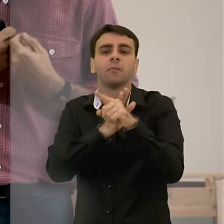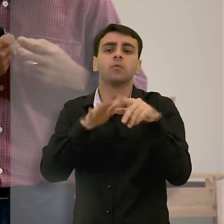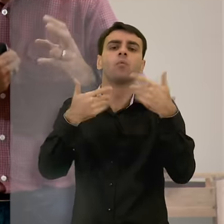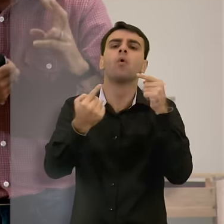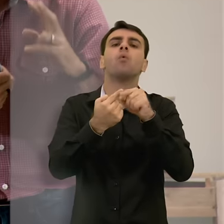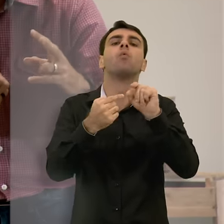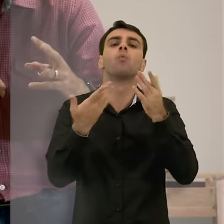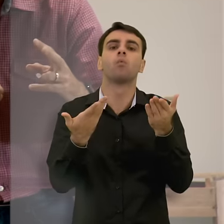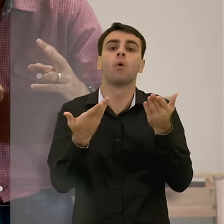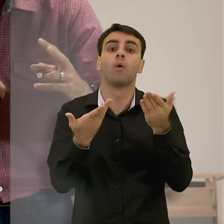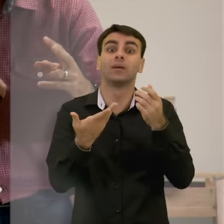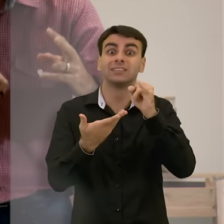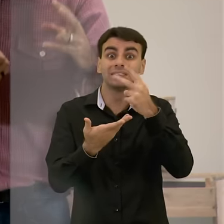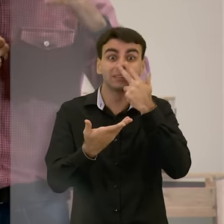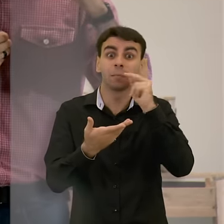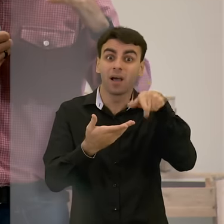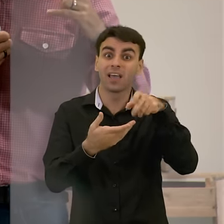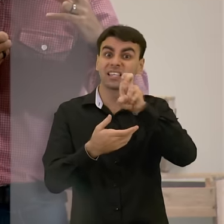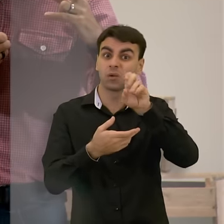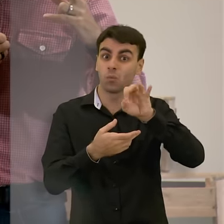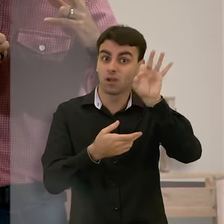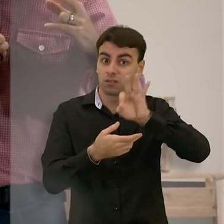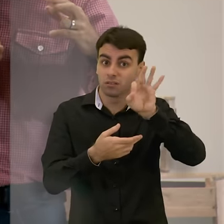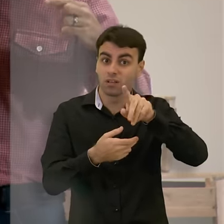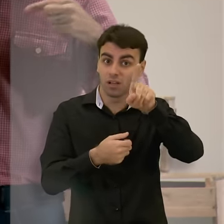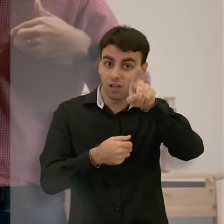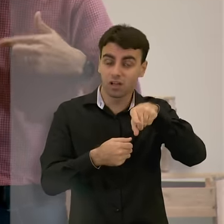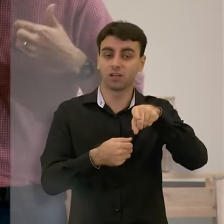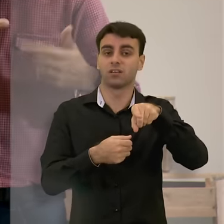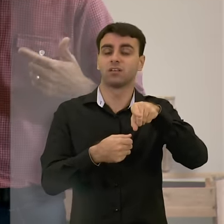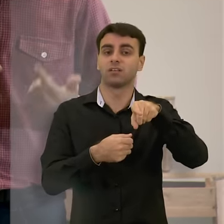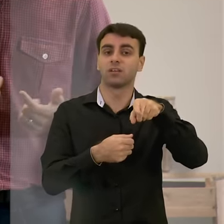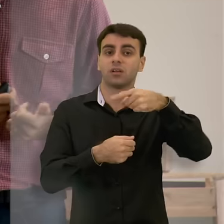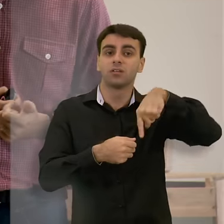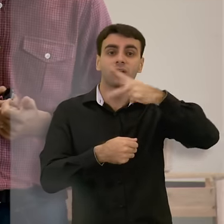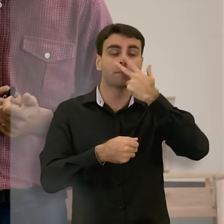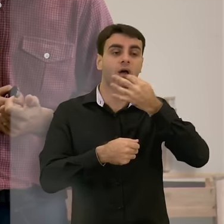consulta. Em metade das vezes, as nossas opiniões são diferentes.